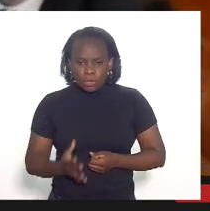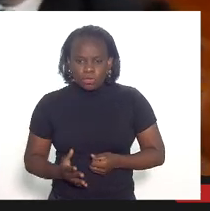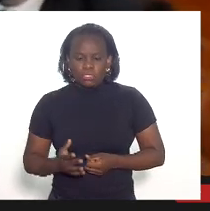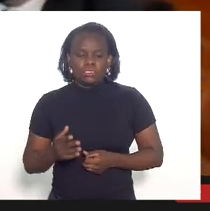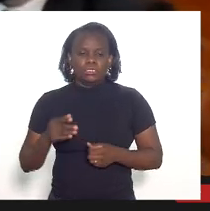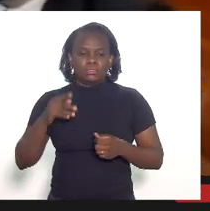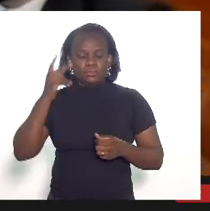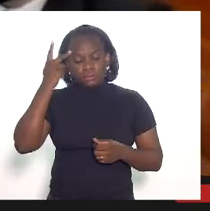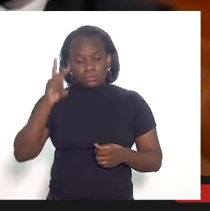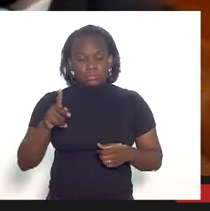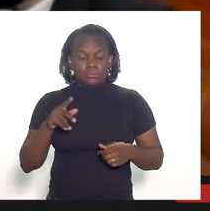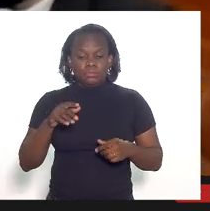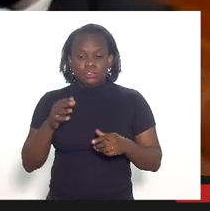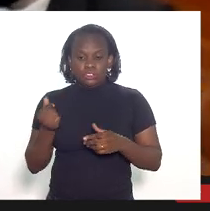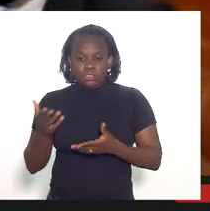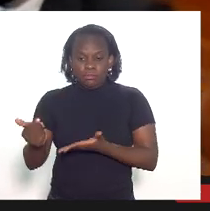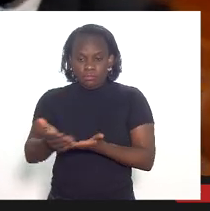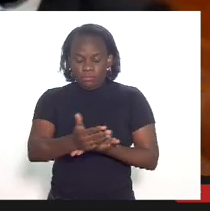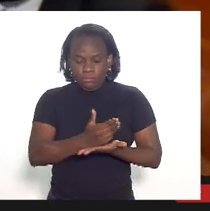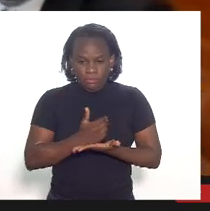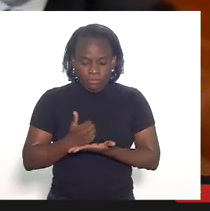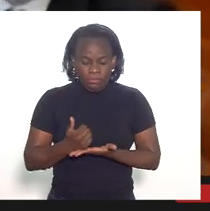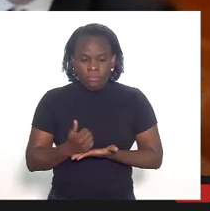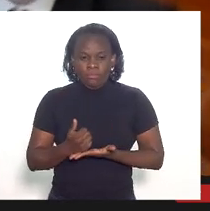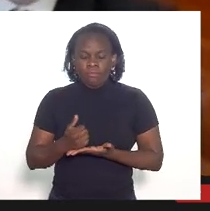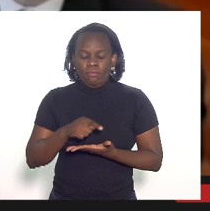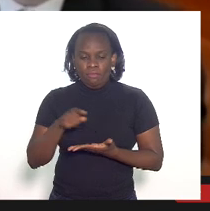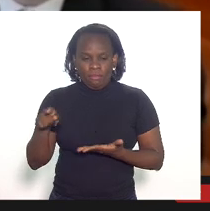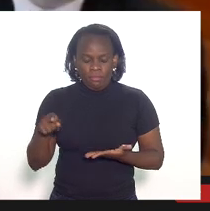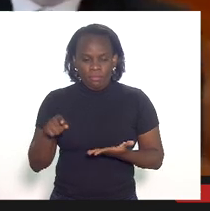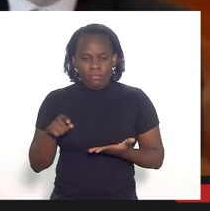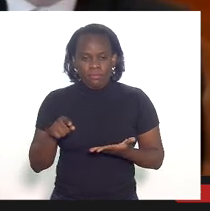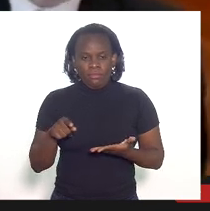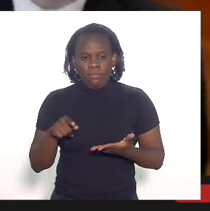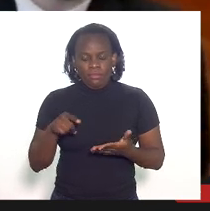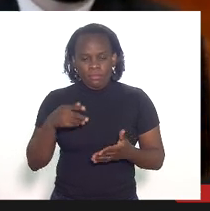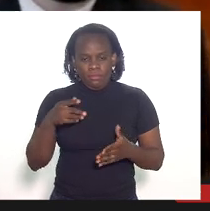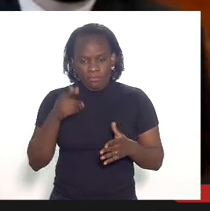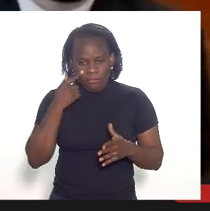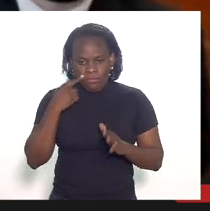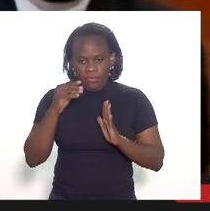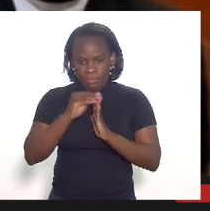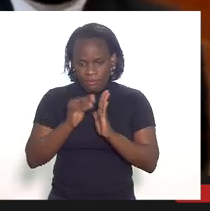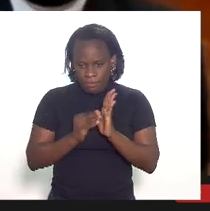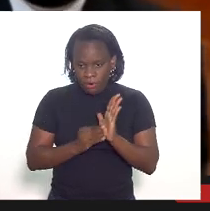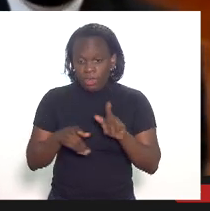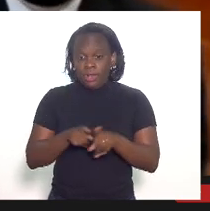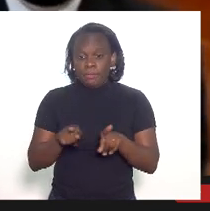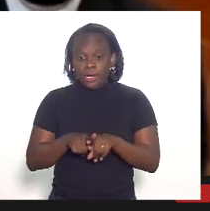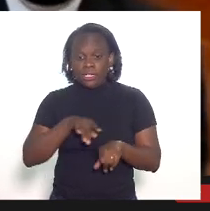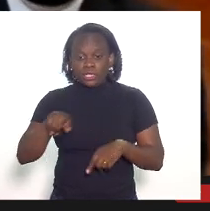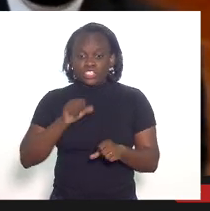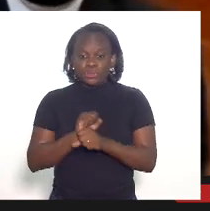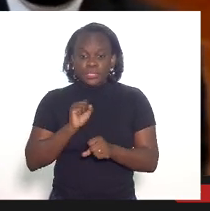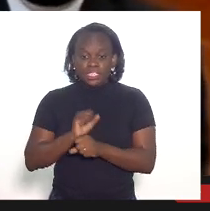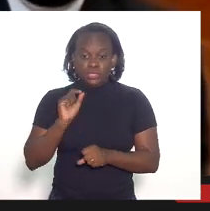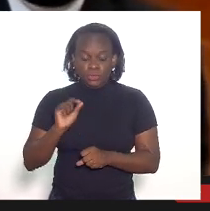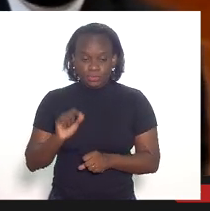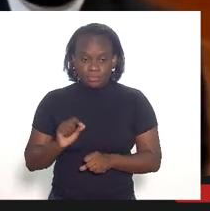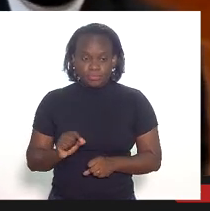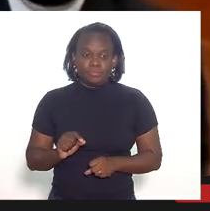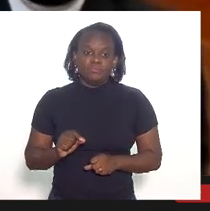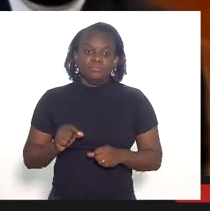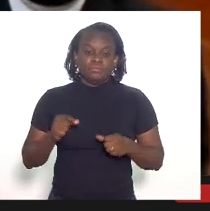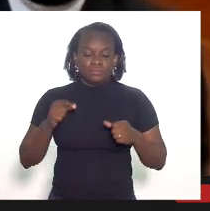relação a arrecadação dessas verbas indenitatórias e estamos aguardando então posso